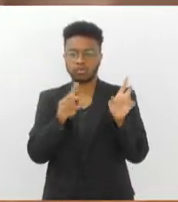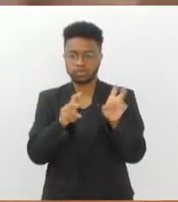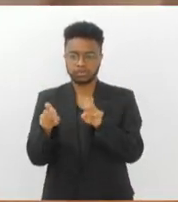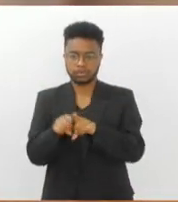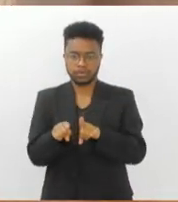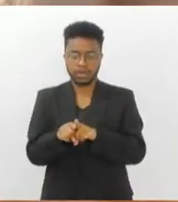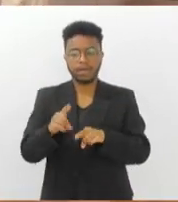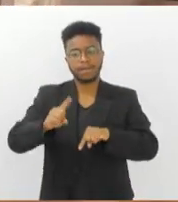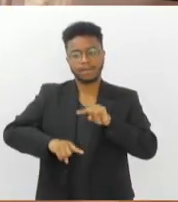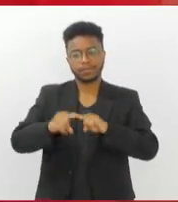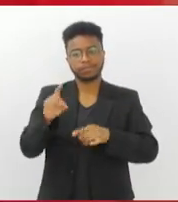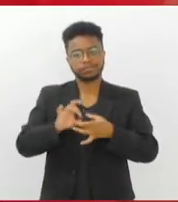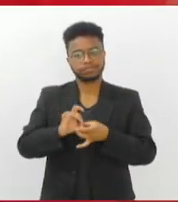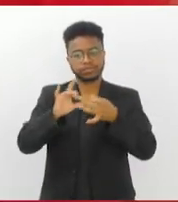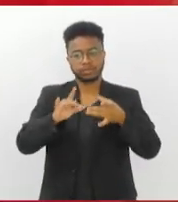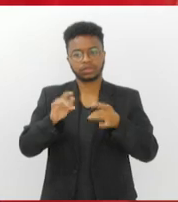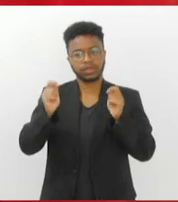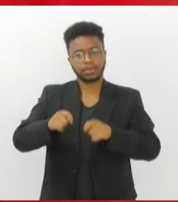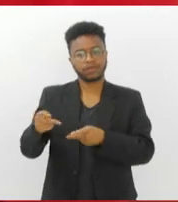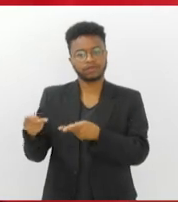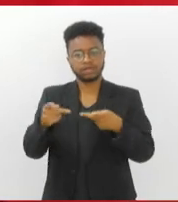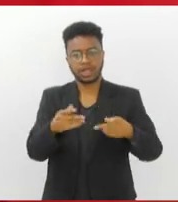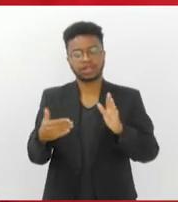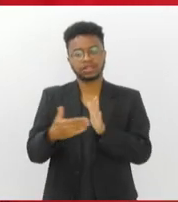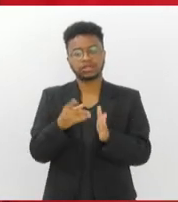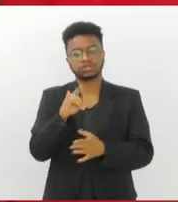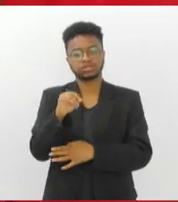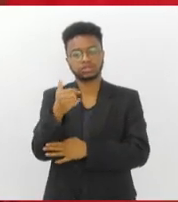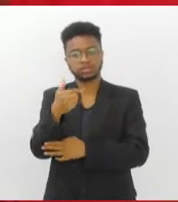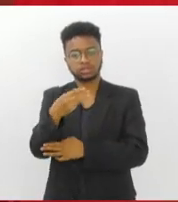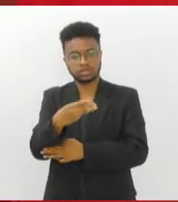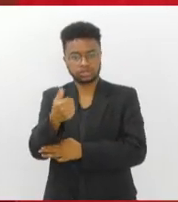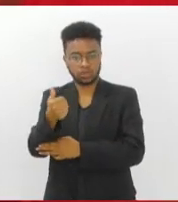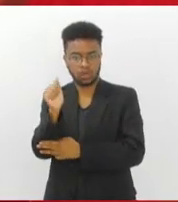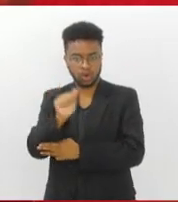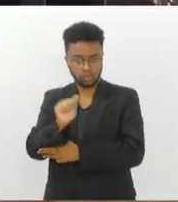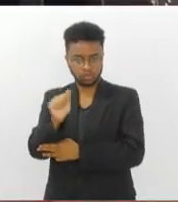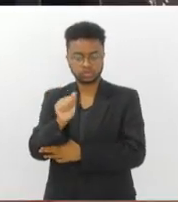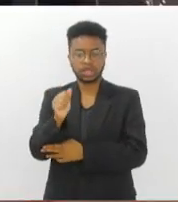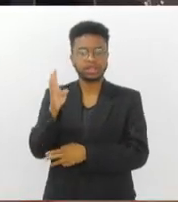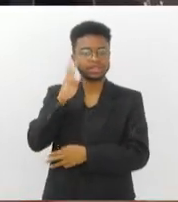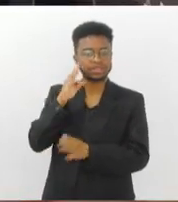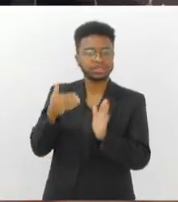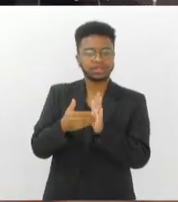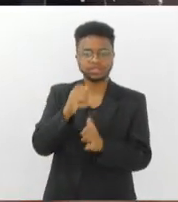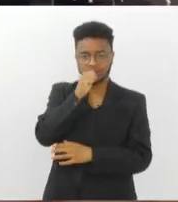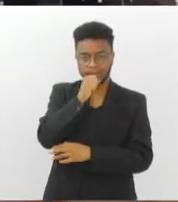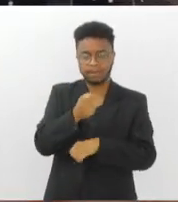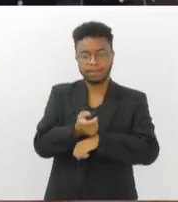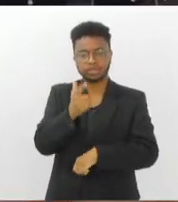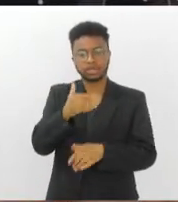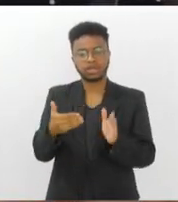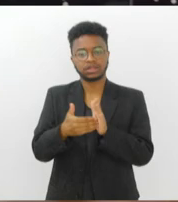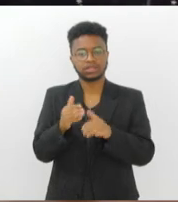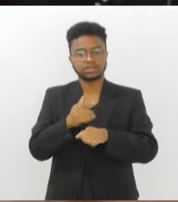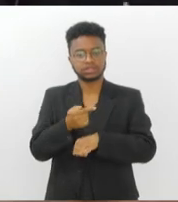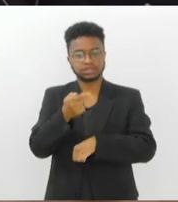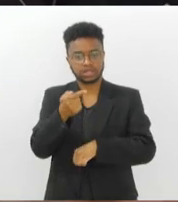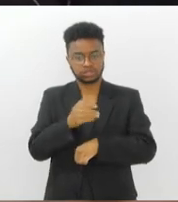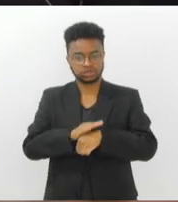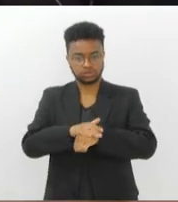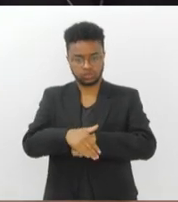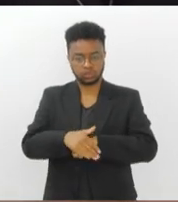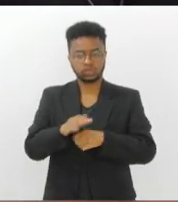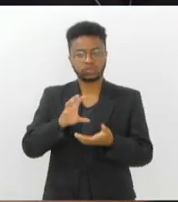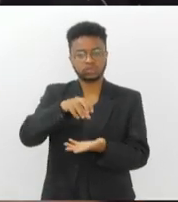ficam disponíveis para visitação até o dia 31 de agosto, de terça a sábado, de meio-dia às 7 horas da noite, no